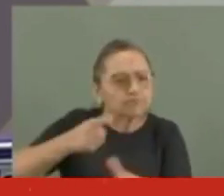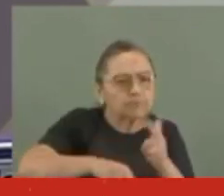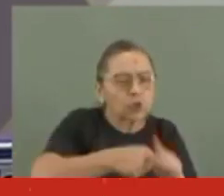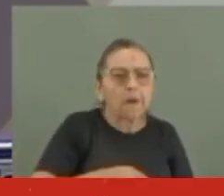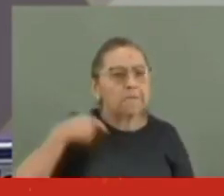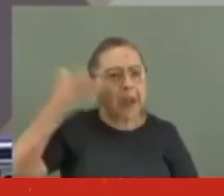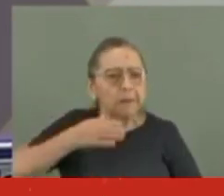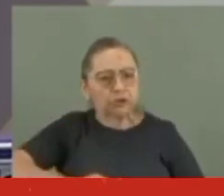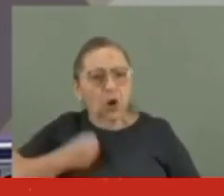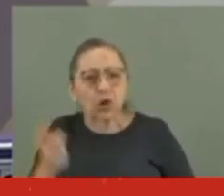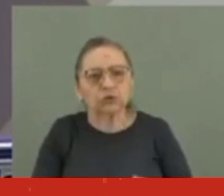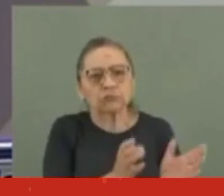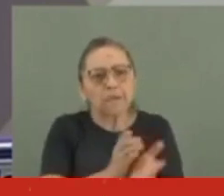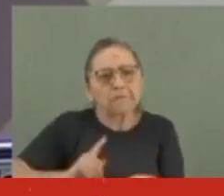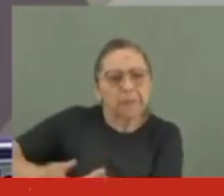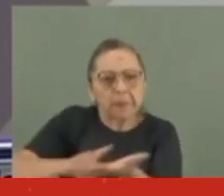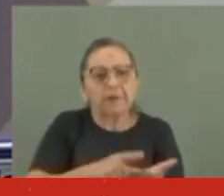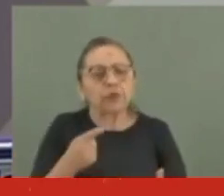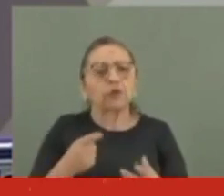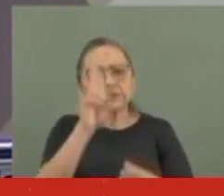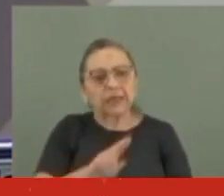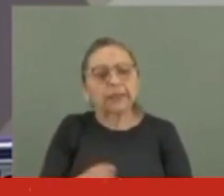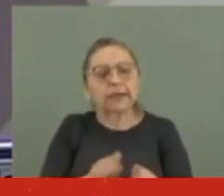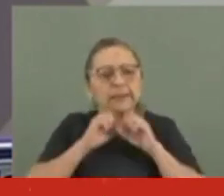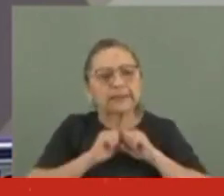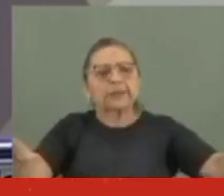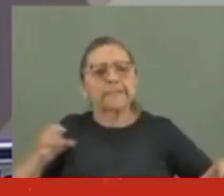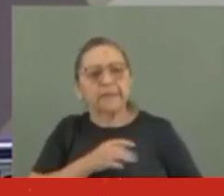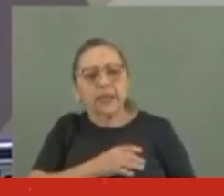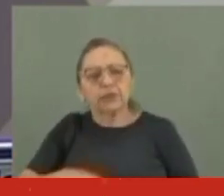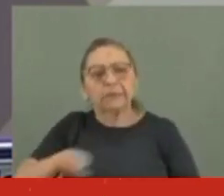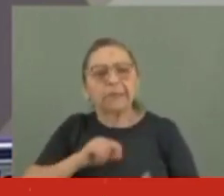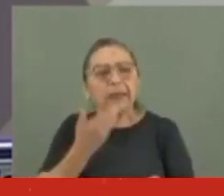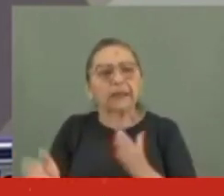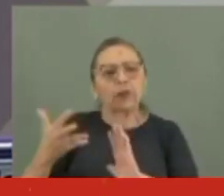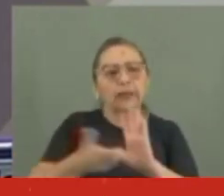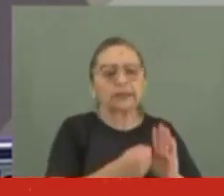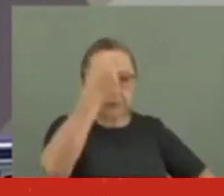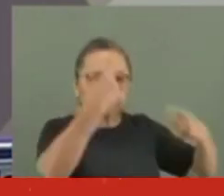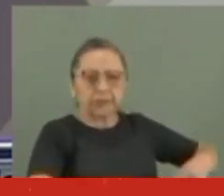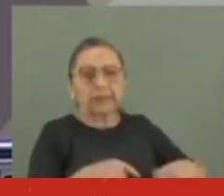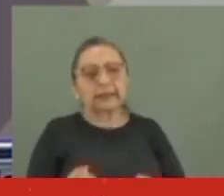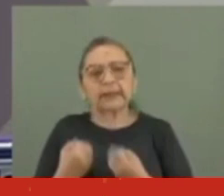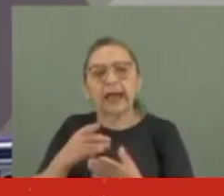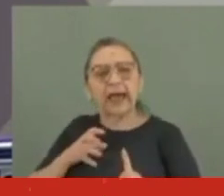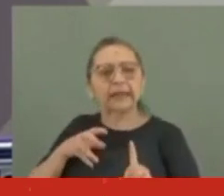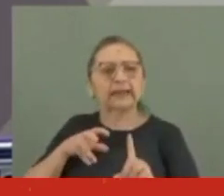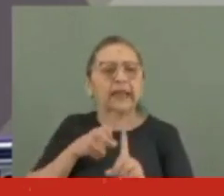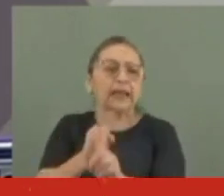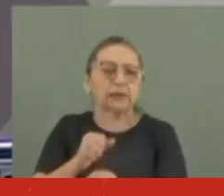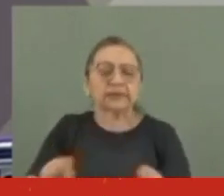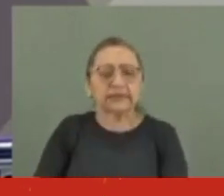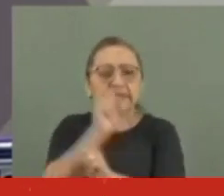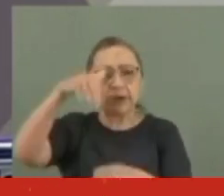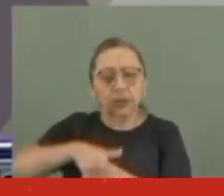discurso de ódio, milicianos digitais foram empregados para disseminar o medo, desqualificar adversários e promover ataques ao sistema eleitoral.